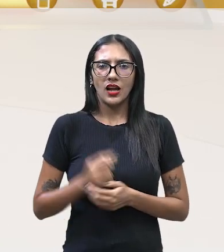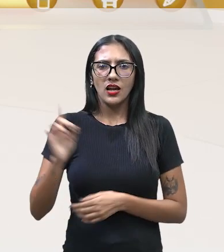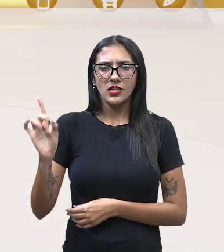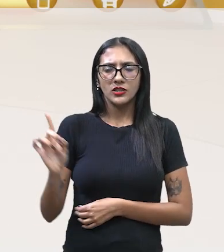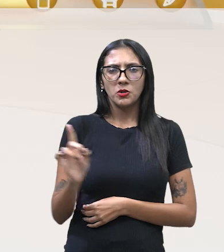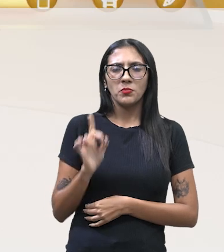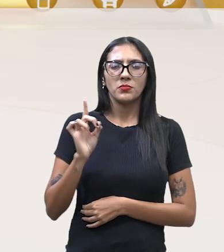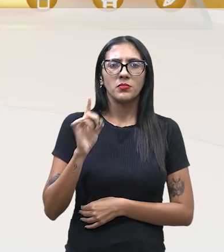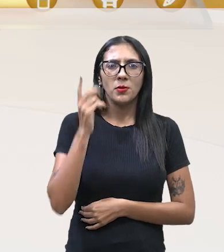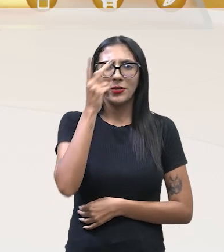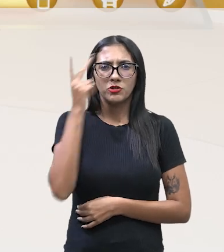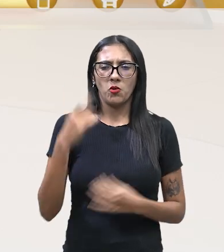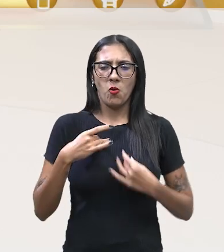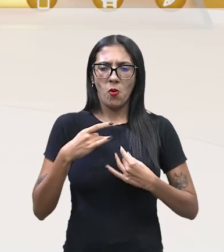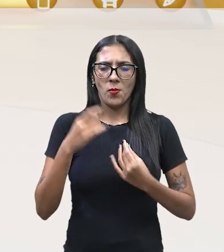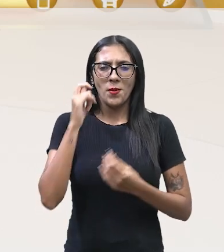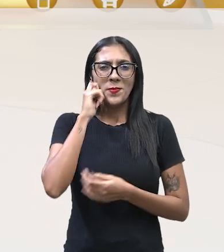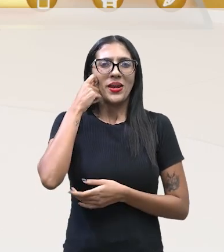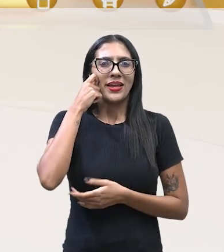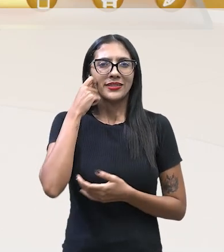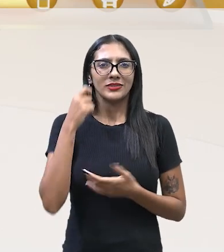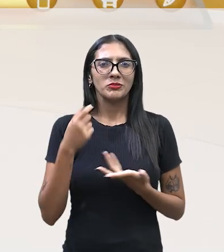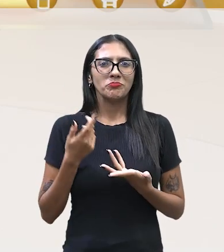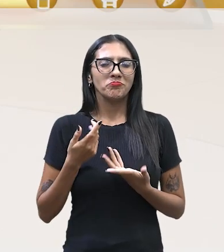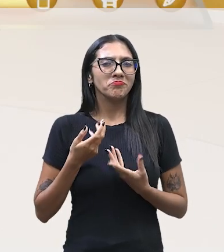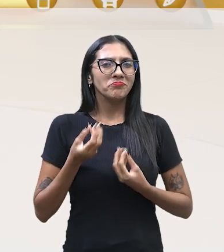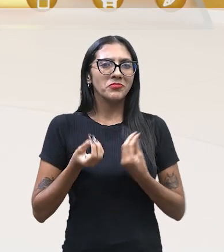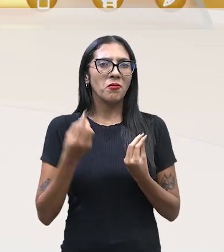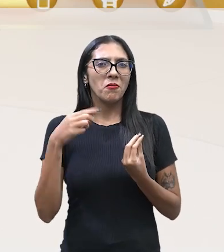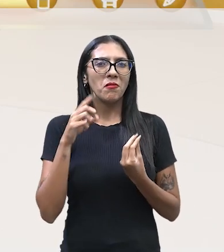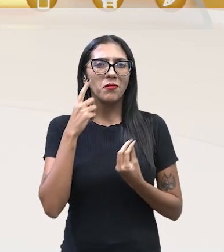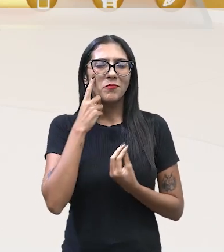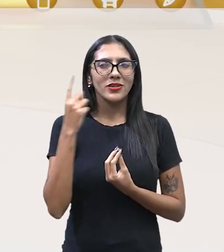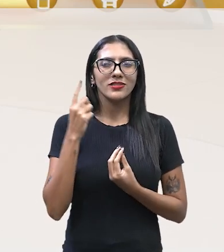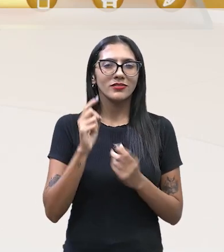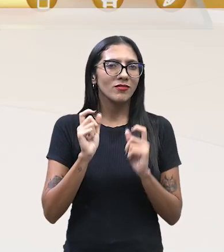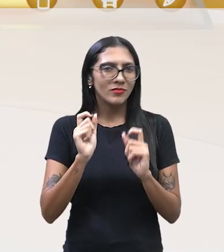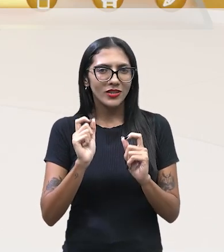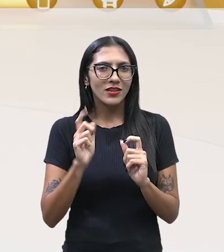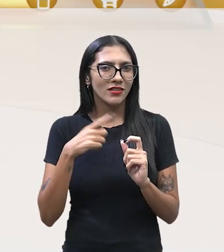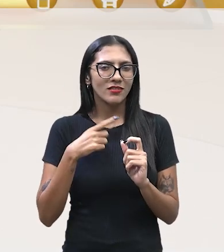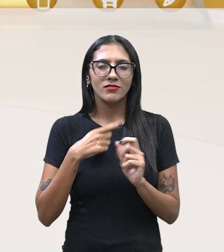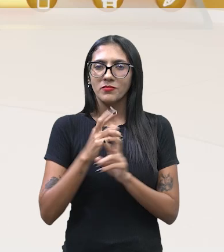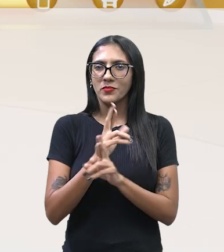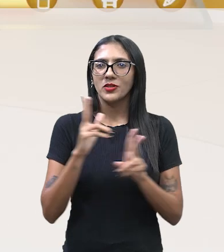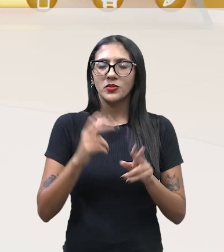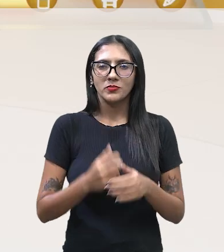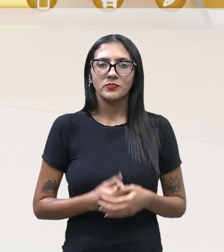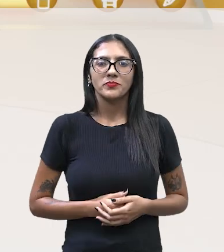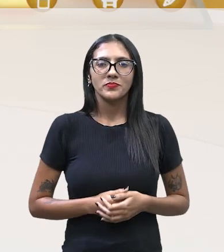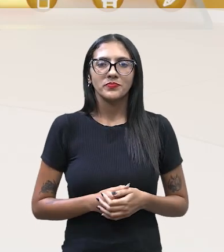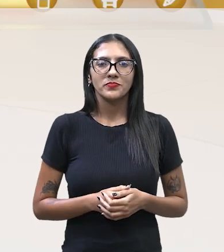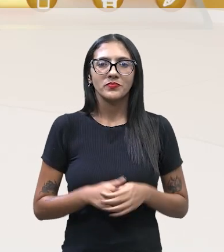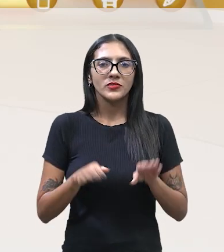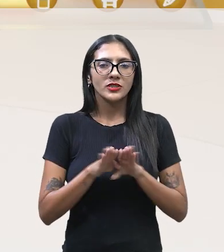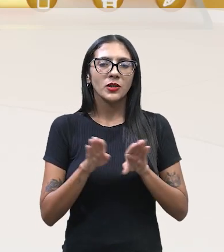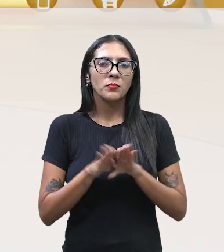vestido de preto. Aí, vamos lá. E aí? Alguém... Não dá, né, gente? Não passa muita... Até culturalmente, para a gente,